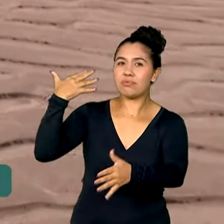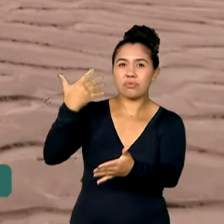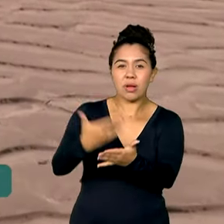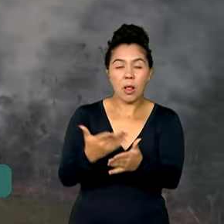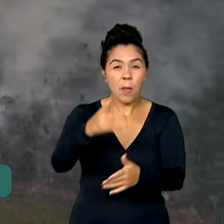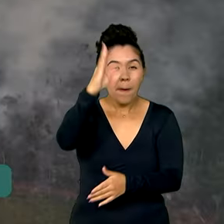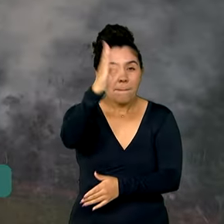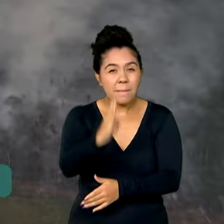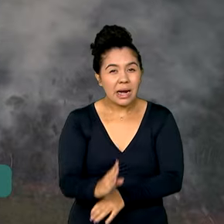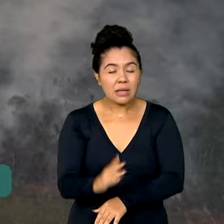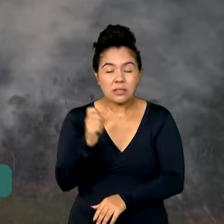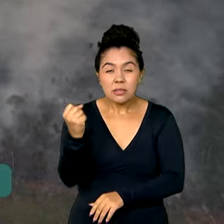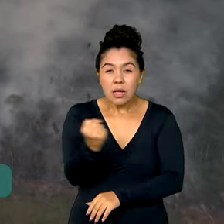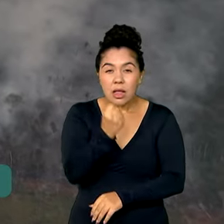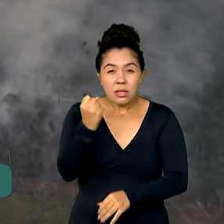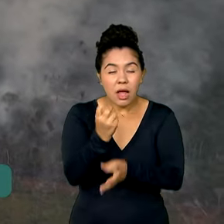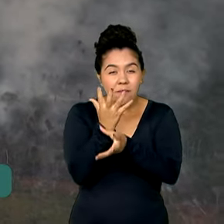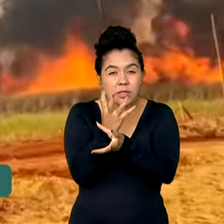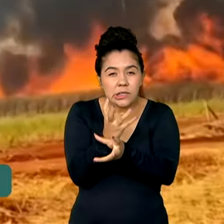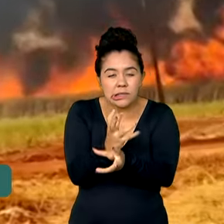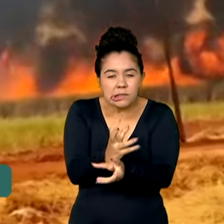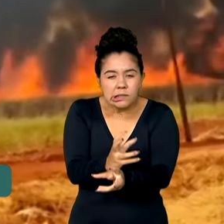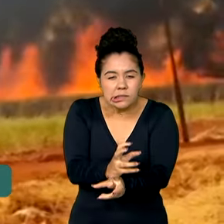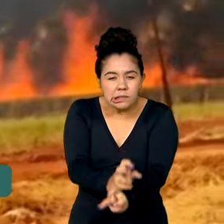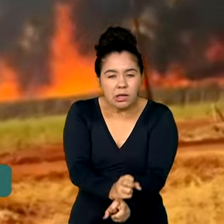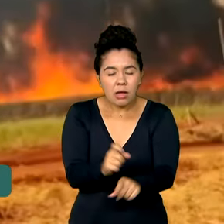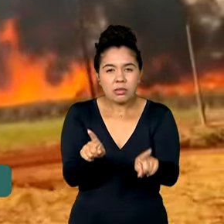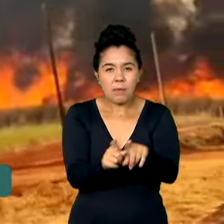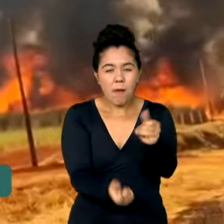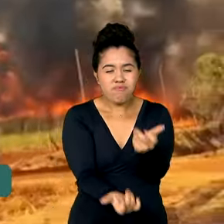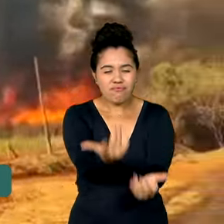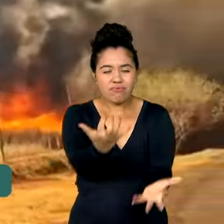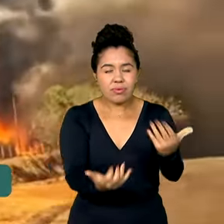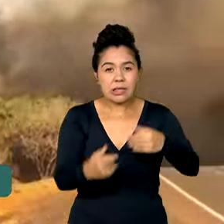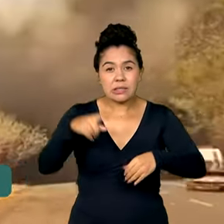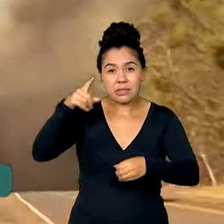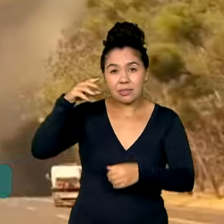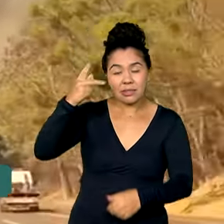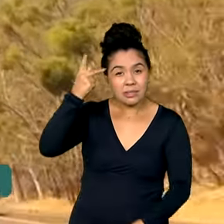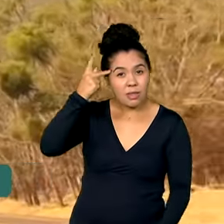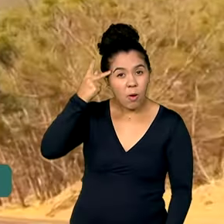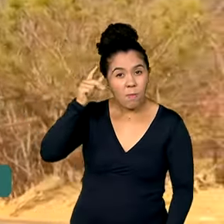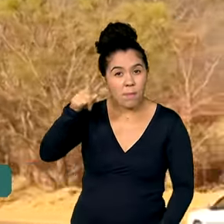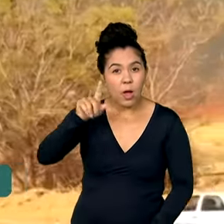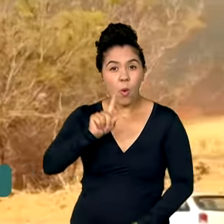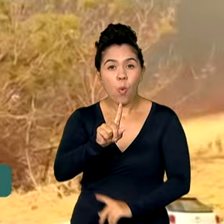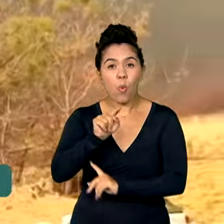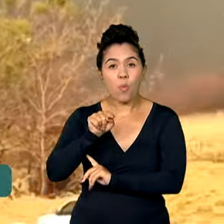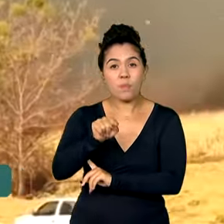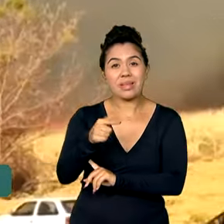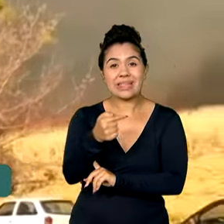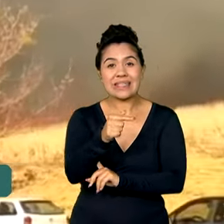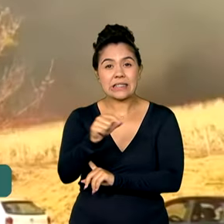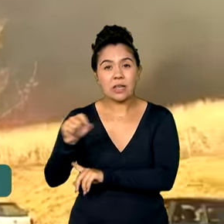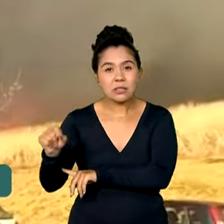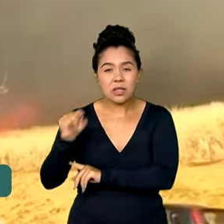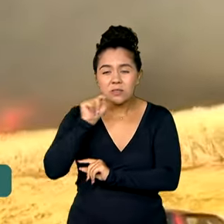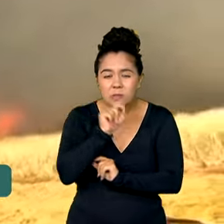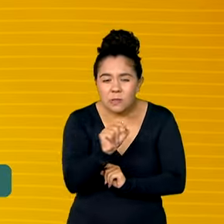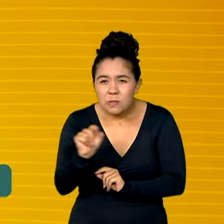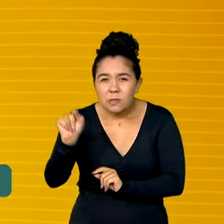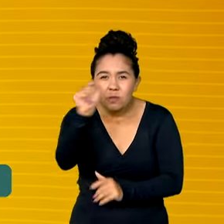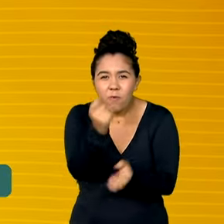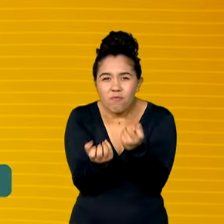extrema e incêndios florestais. Em São Paulo, foram mais de 1.700 focos de incêndio só em setembro.